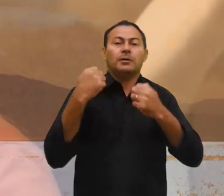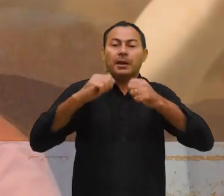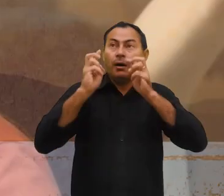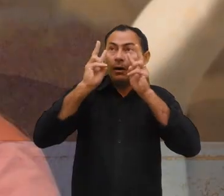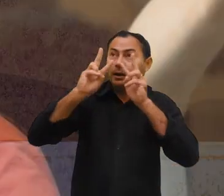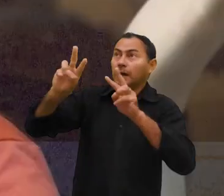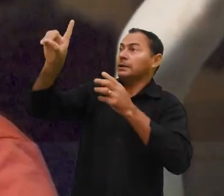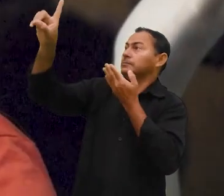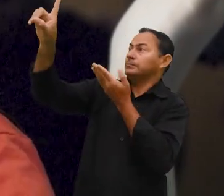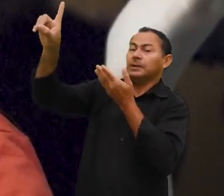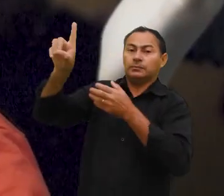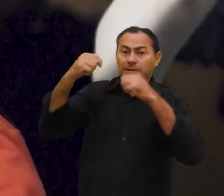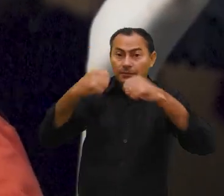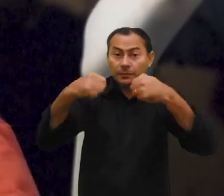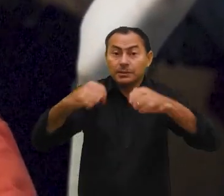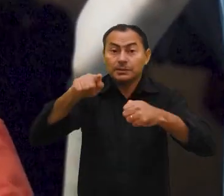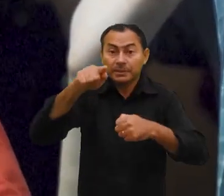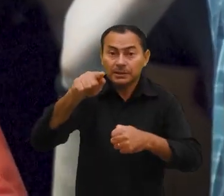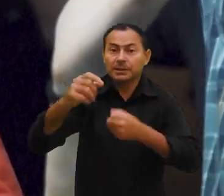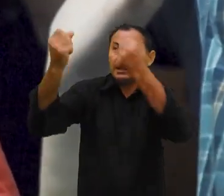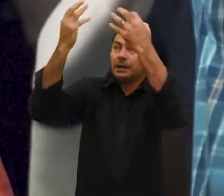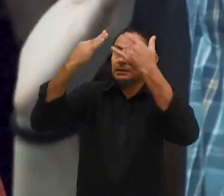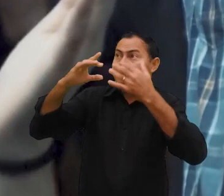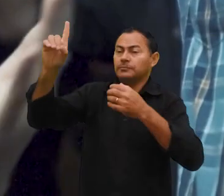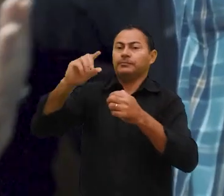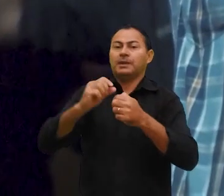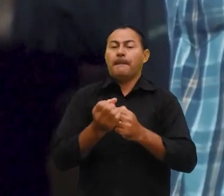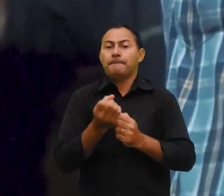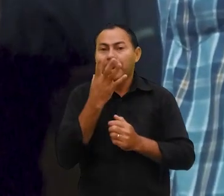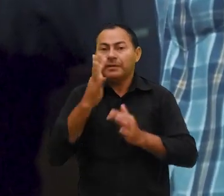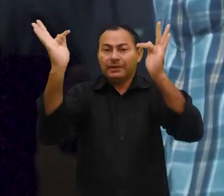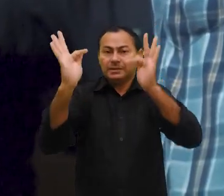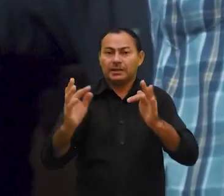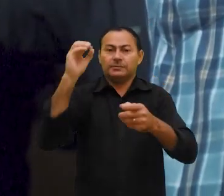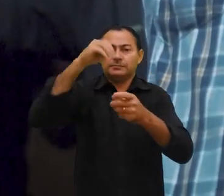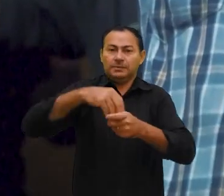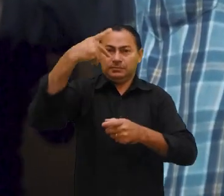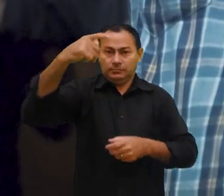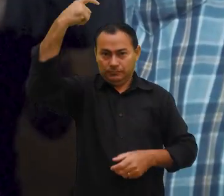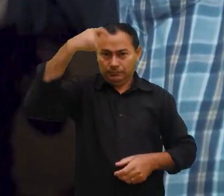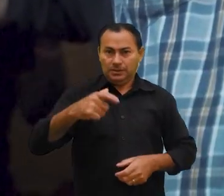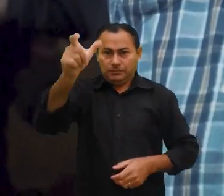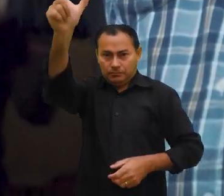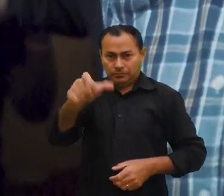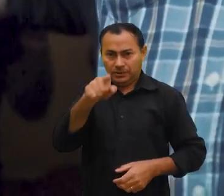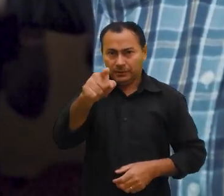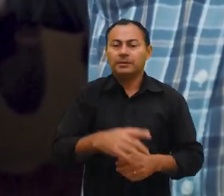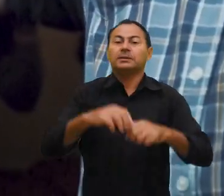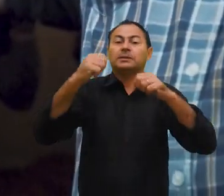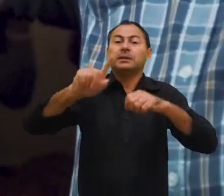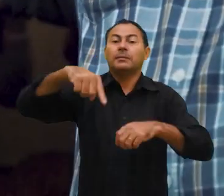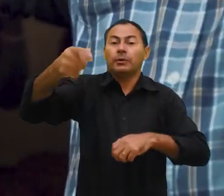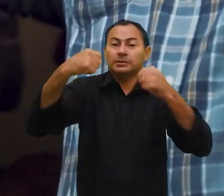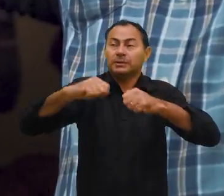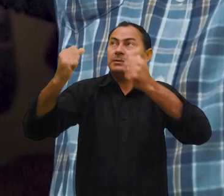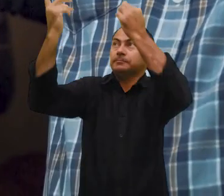alto. Você precisa da graça de Deus para que as bem-aventuranças façam parte do seu caráter. E depois, você precisa da graça de